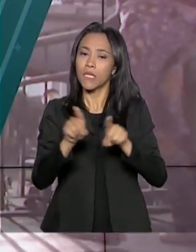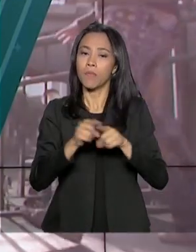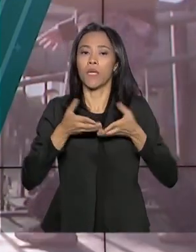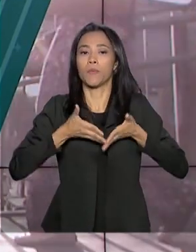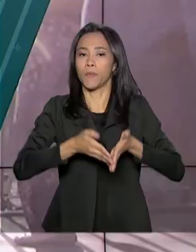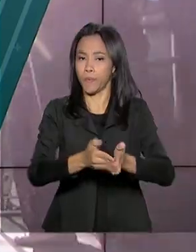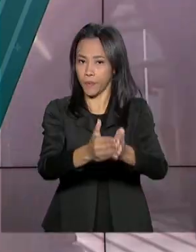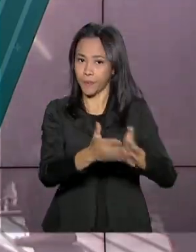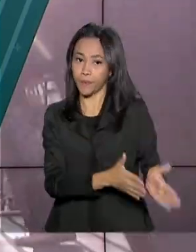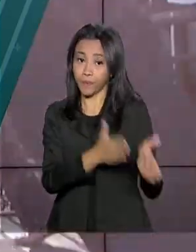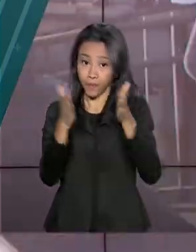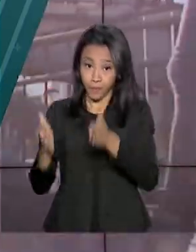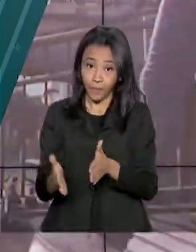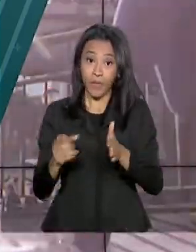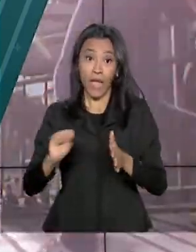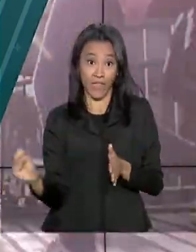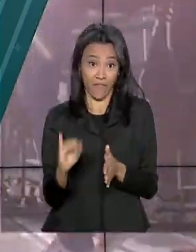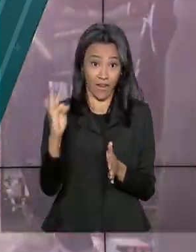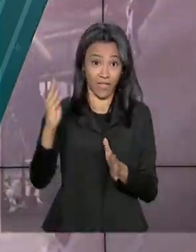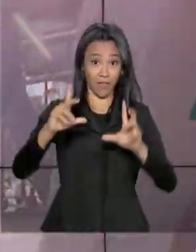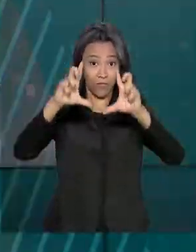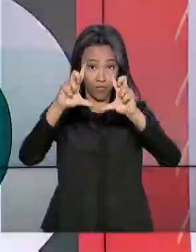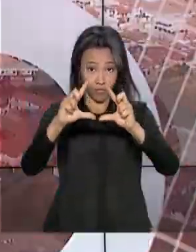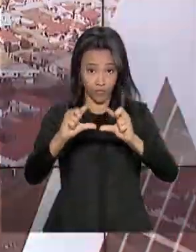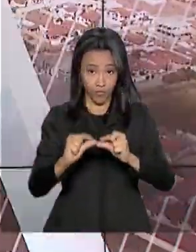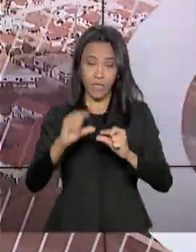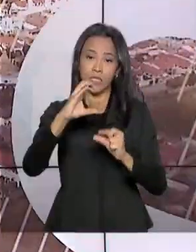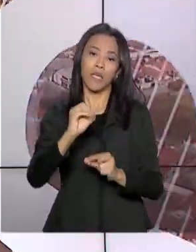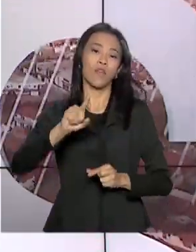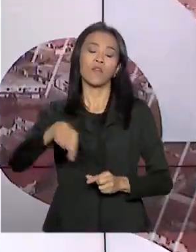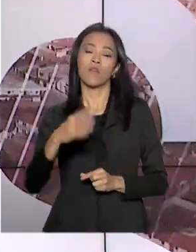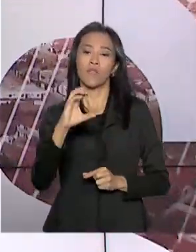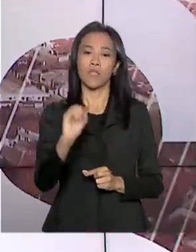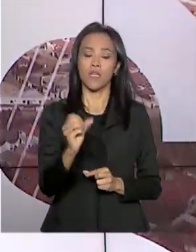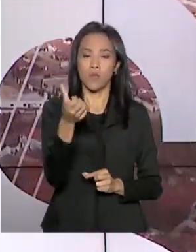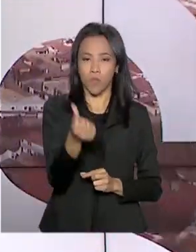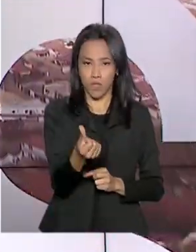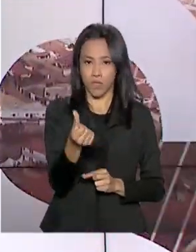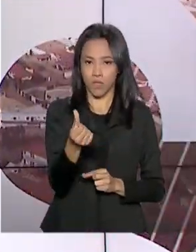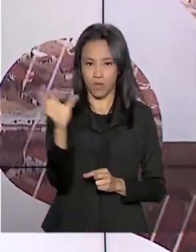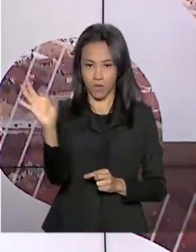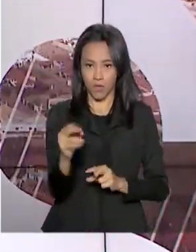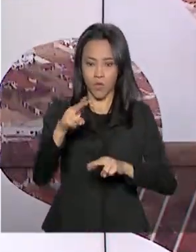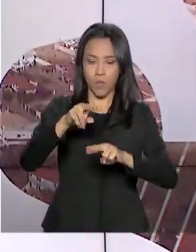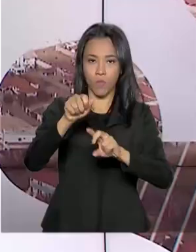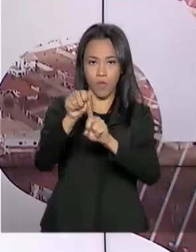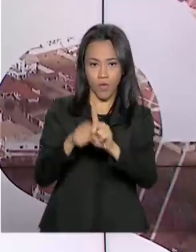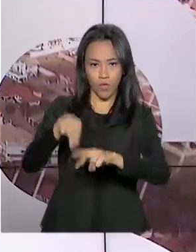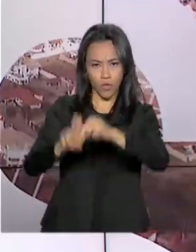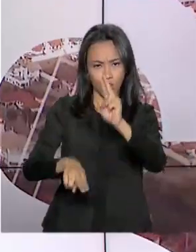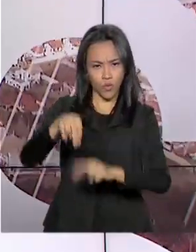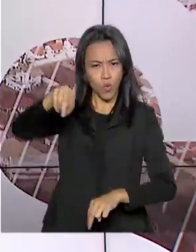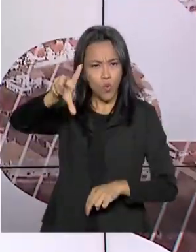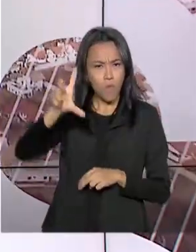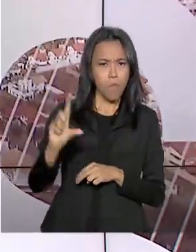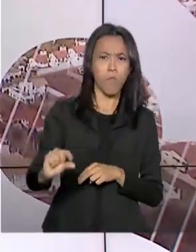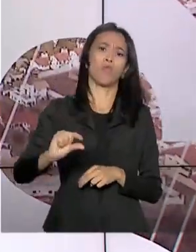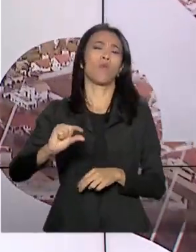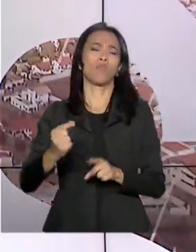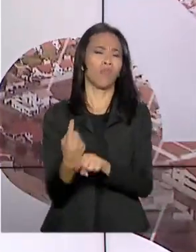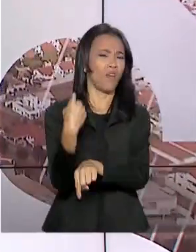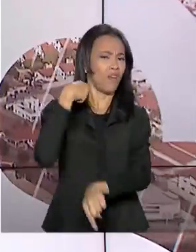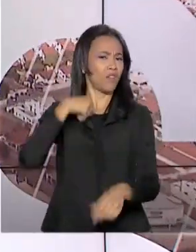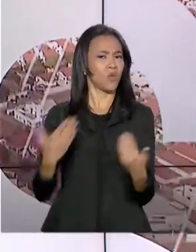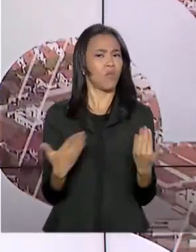E a prévia da inflação desacelera de 0,06% em junho, o menor resultado para um mês desde